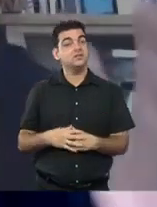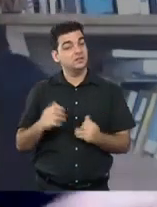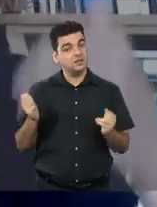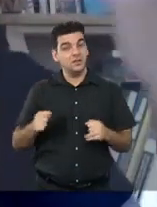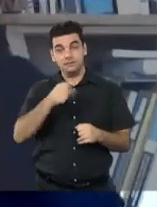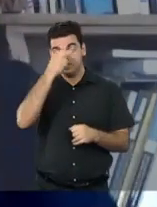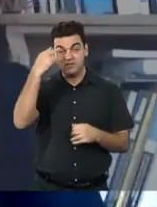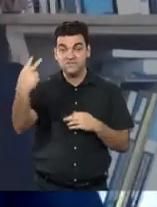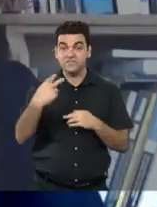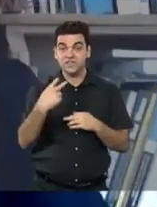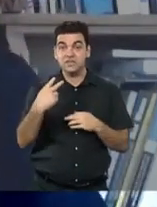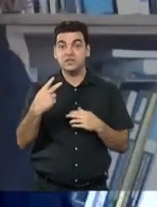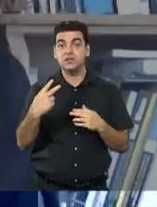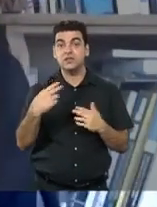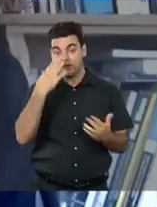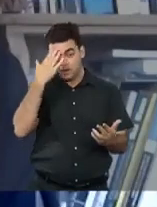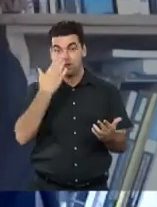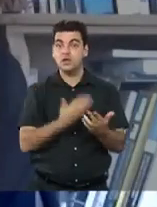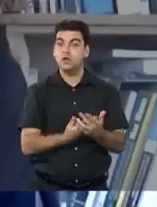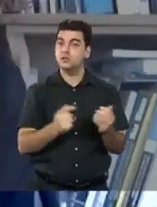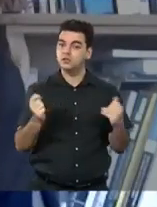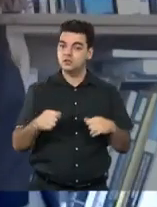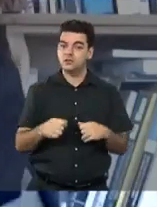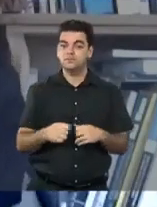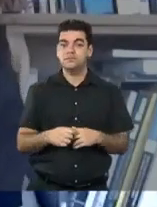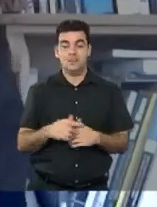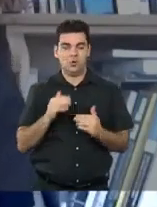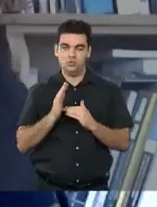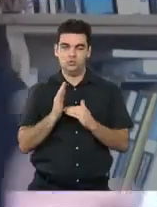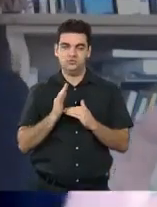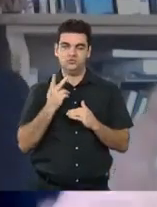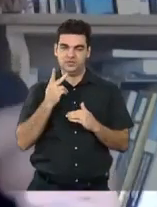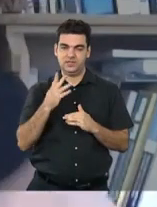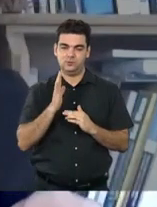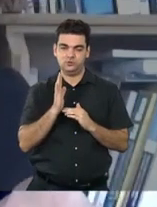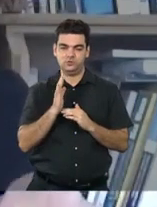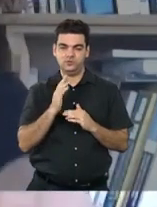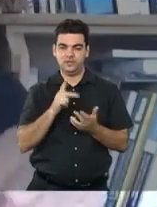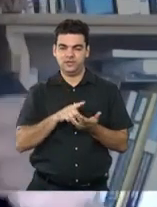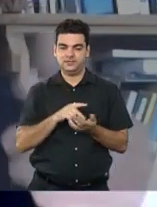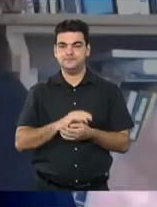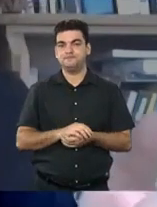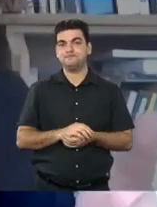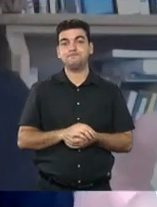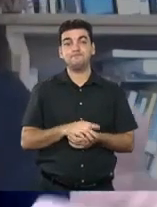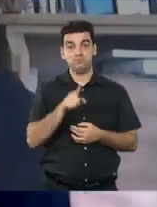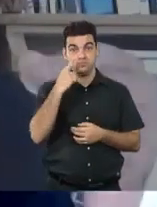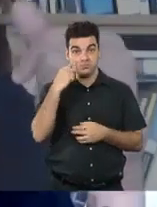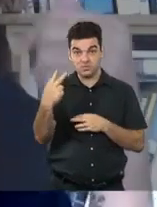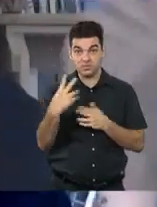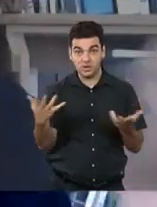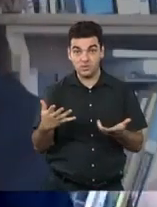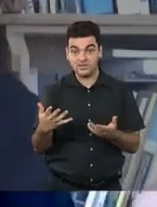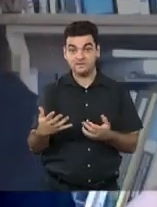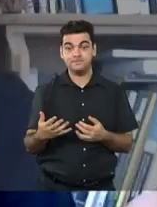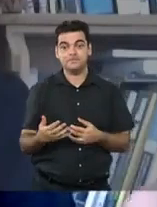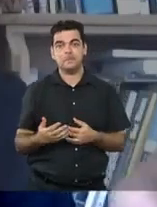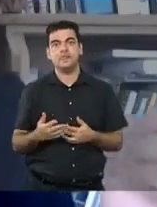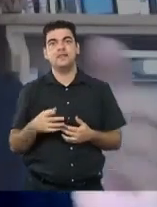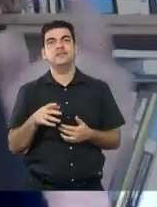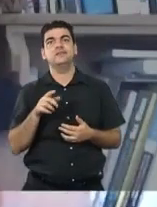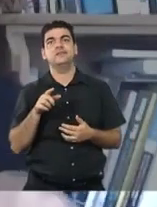porque está envolvendo consciências. Só para terminar a minha fala, eu estava acompanhando, em quem estiver acompanhando aqui, eu sugiro olhar, quando